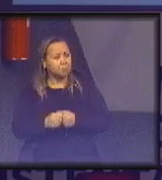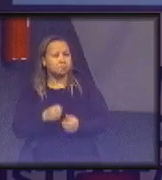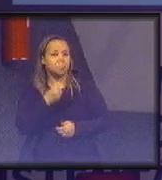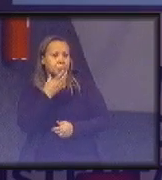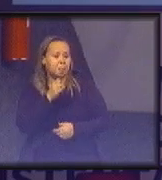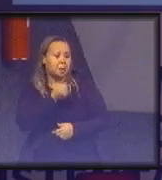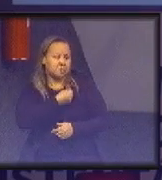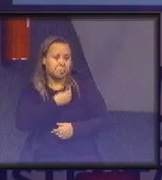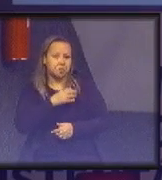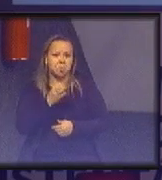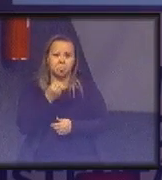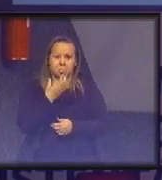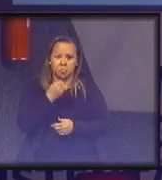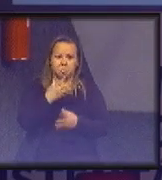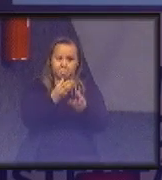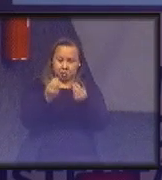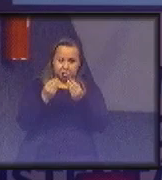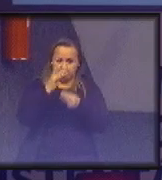de participações.